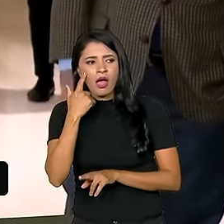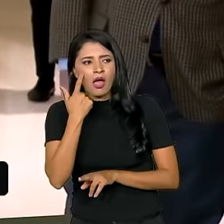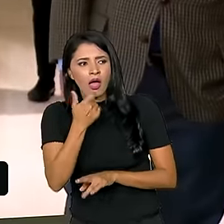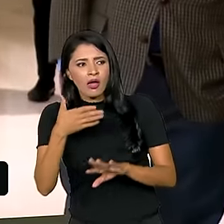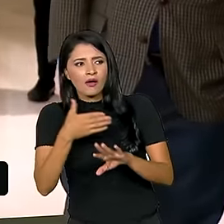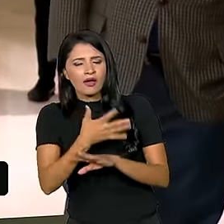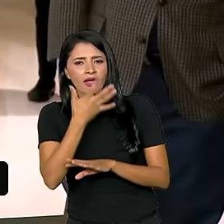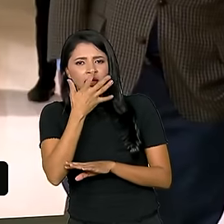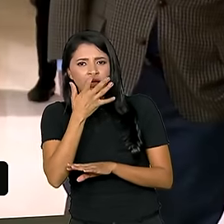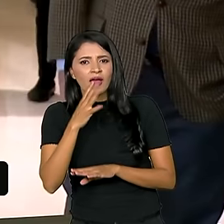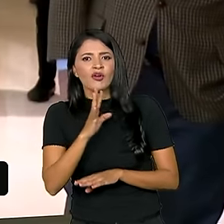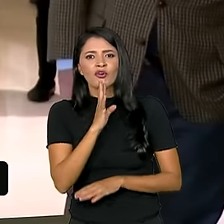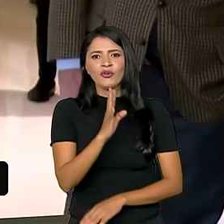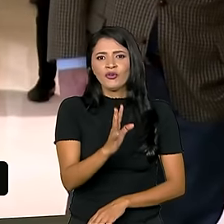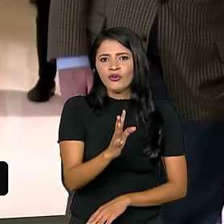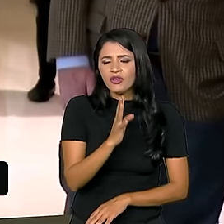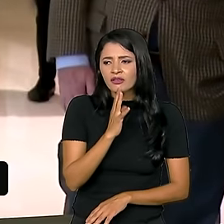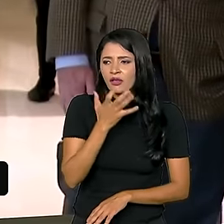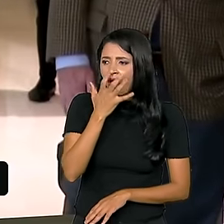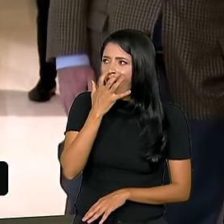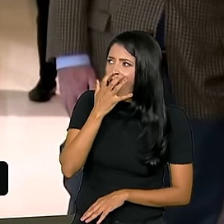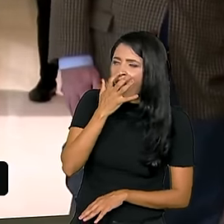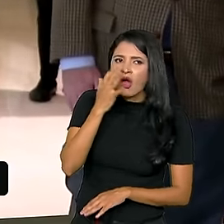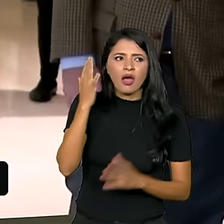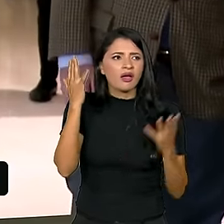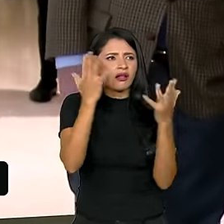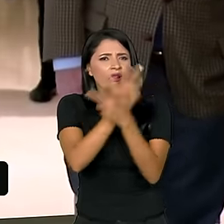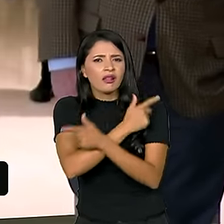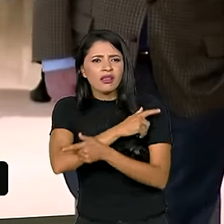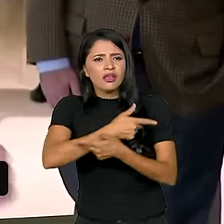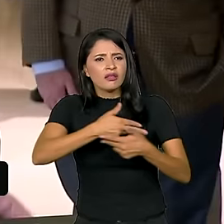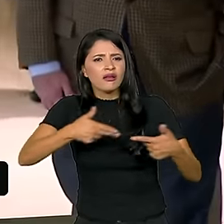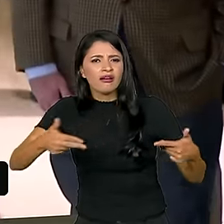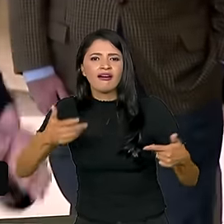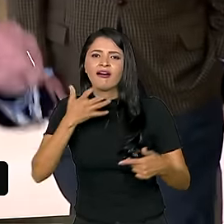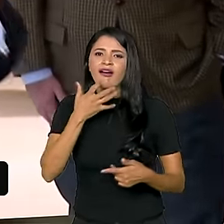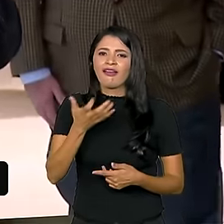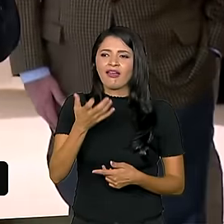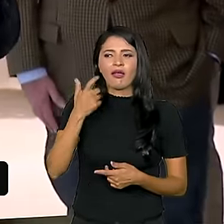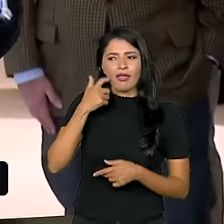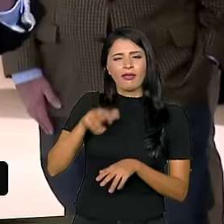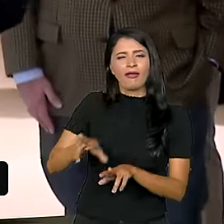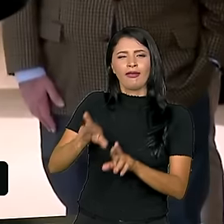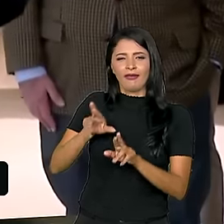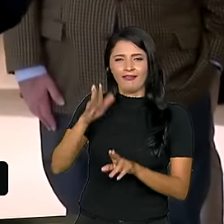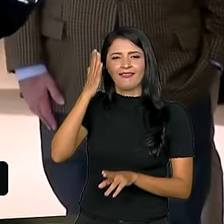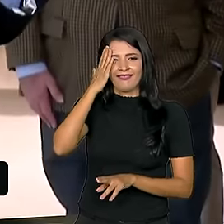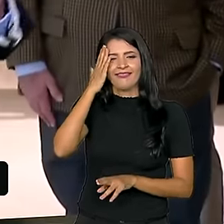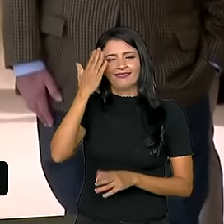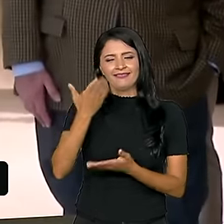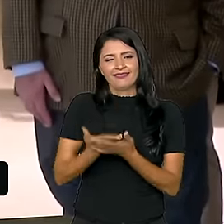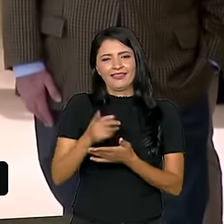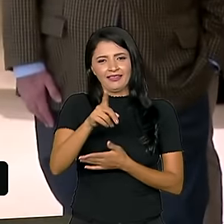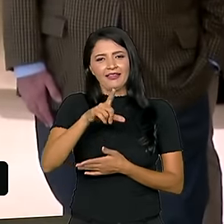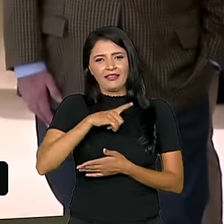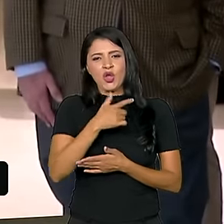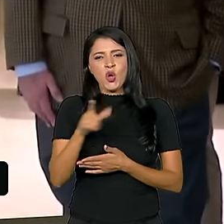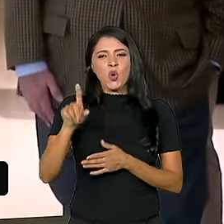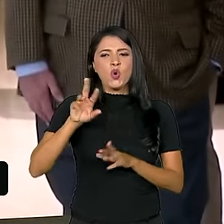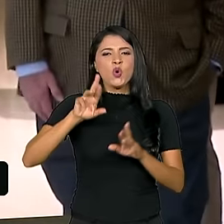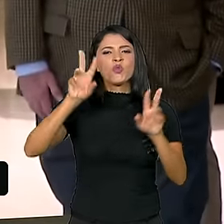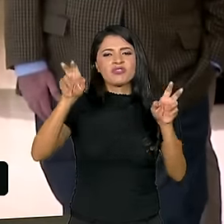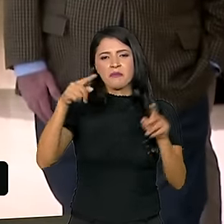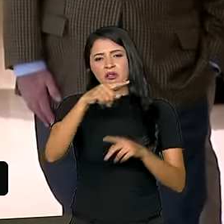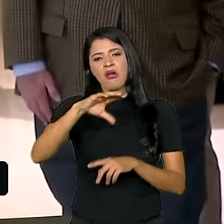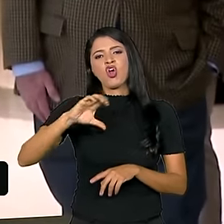conhecer a Amazônia, ver a riqueza, a beleza da Amazônia. E eu acho que a gente, então, vai ter um outro patamar nas discussões